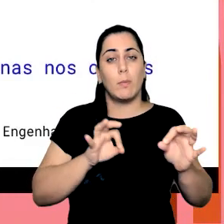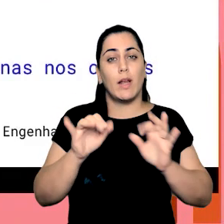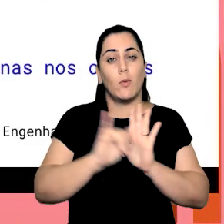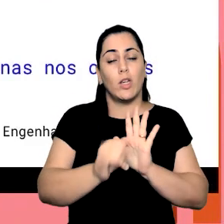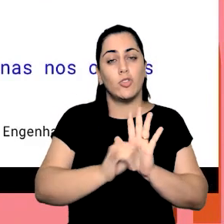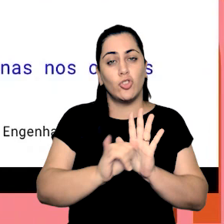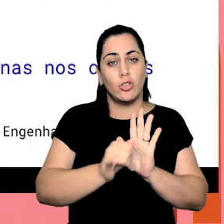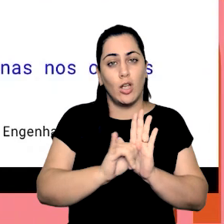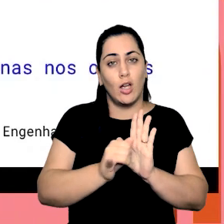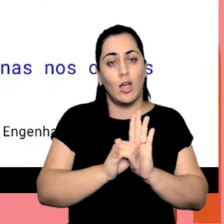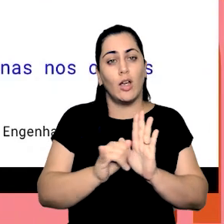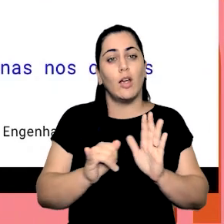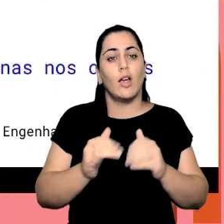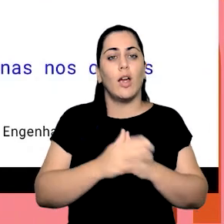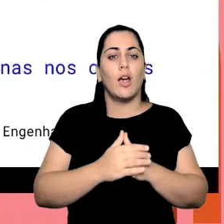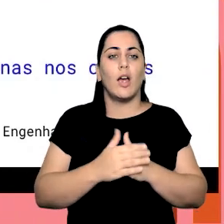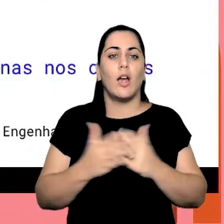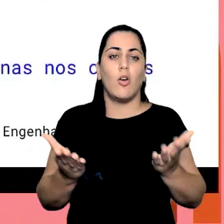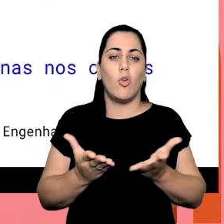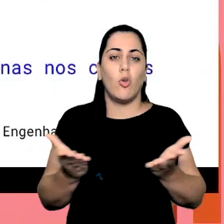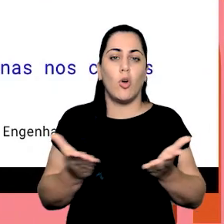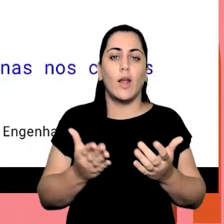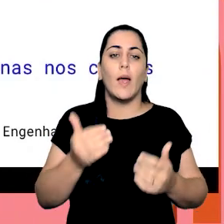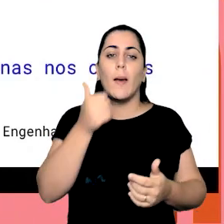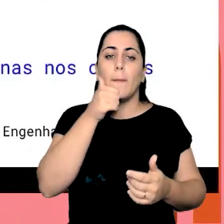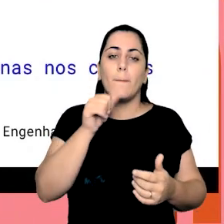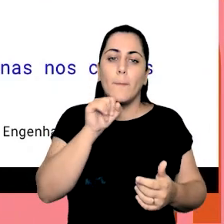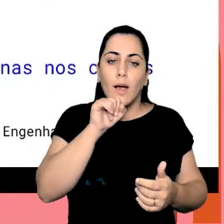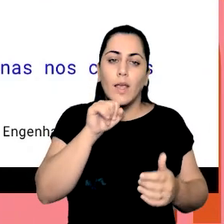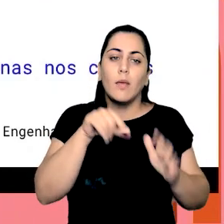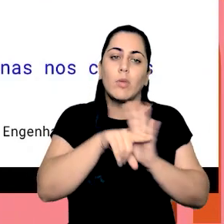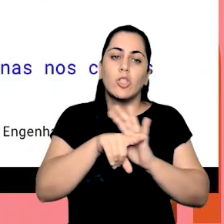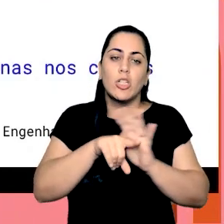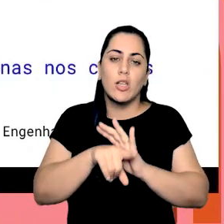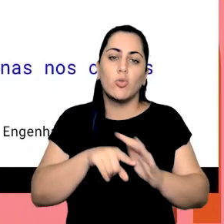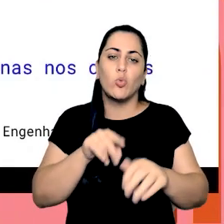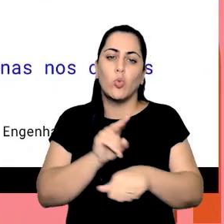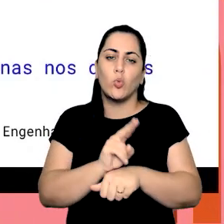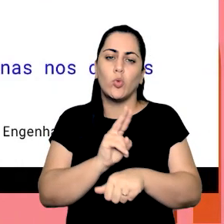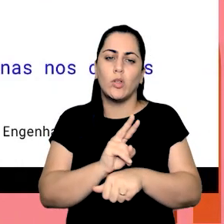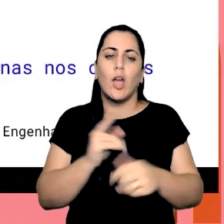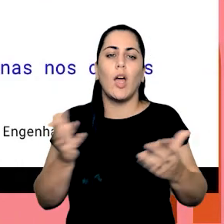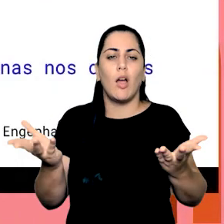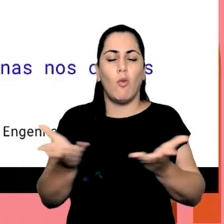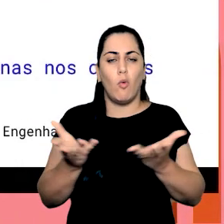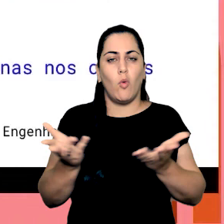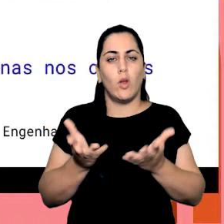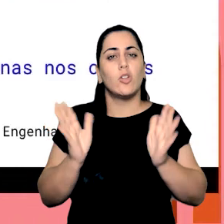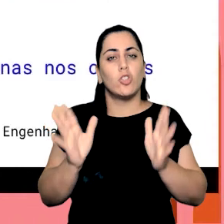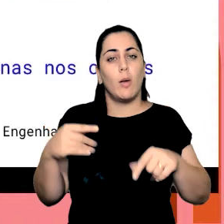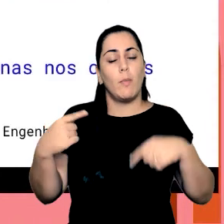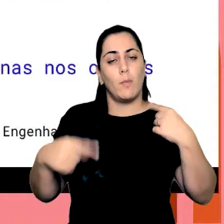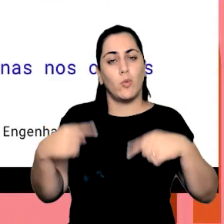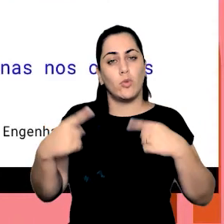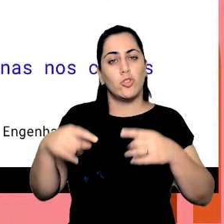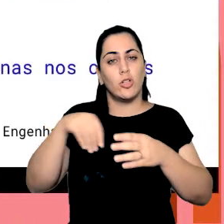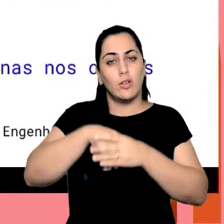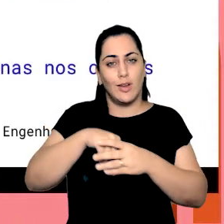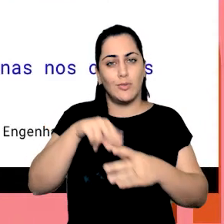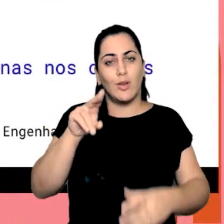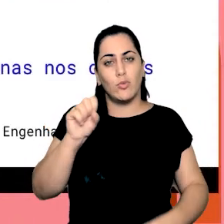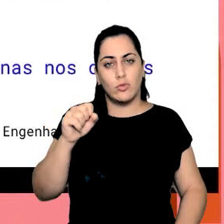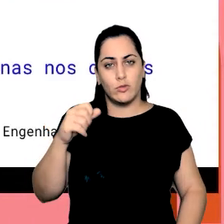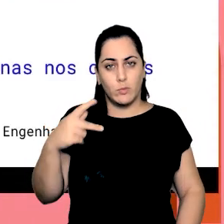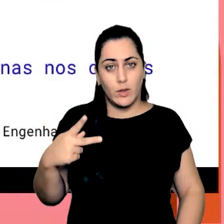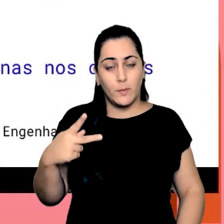construção do edital para ter mães pesquisadoras e cuidadoras e que hoje já se tornou uma política da universidade